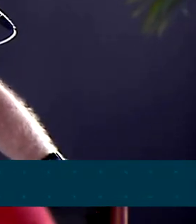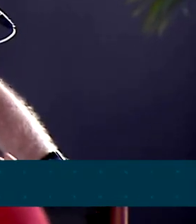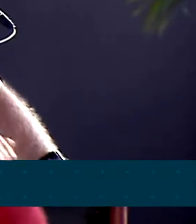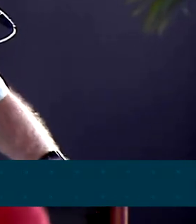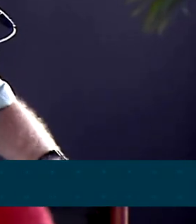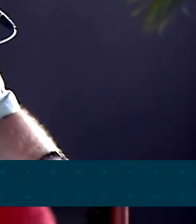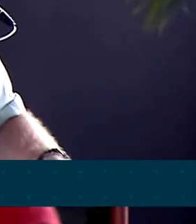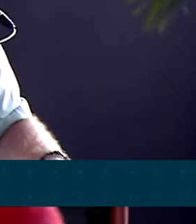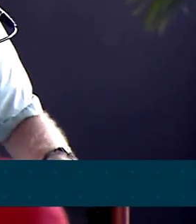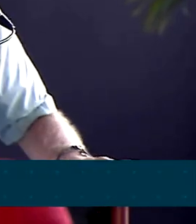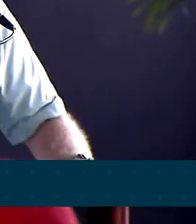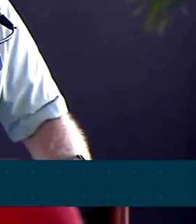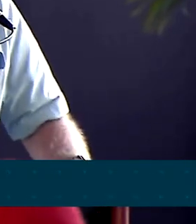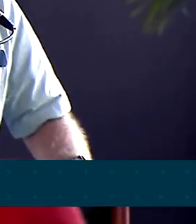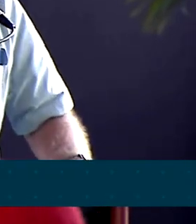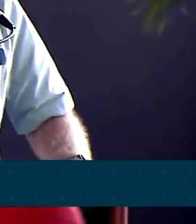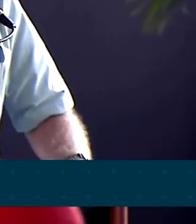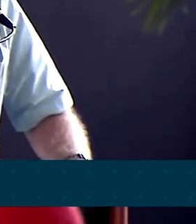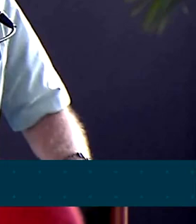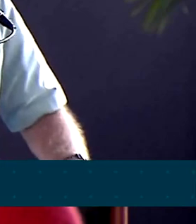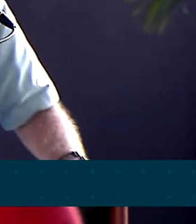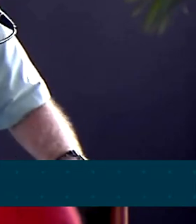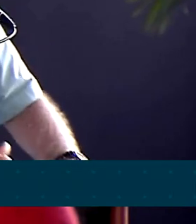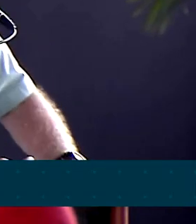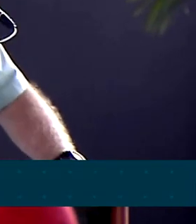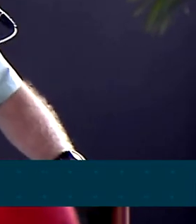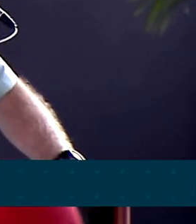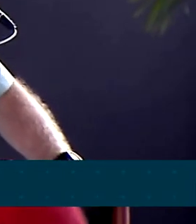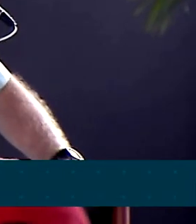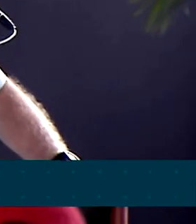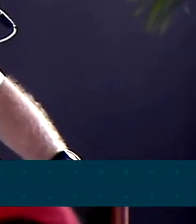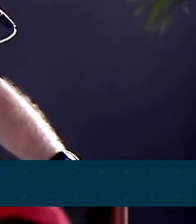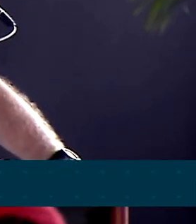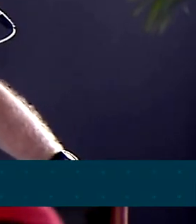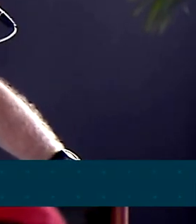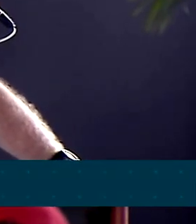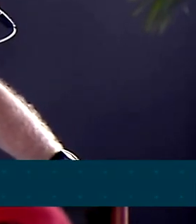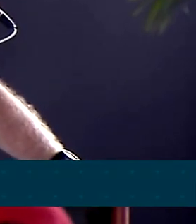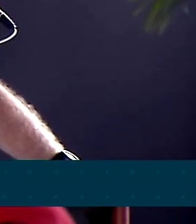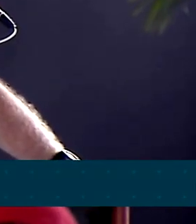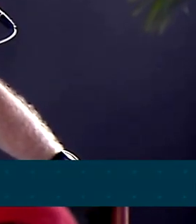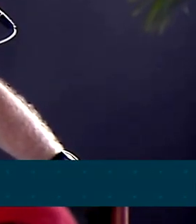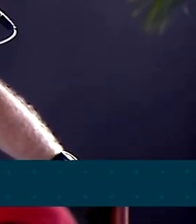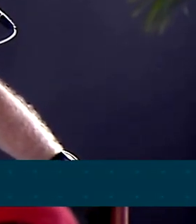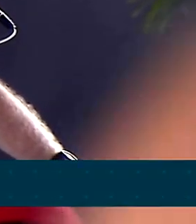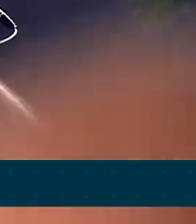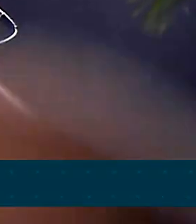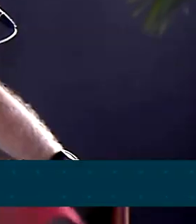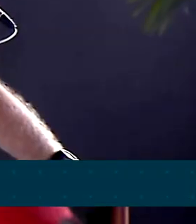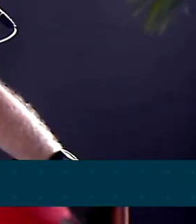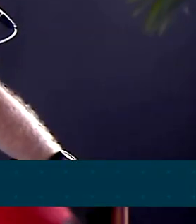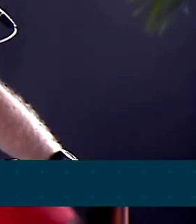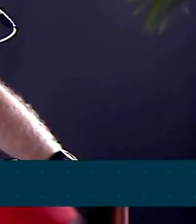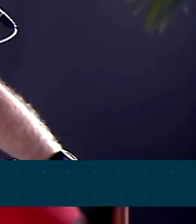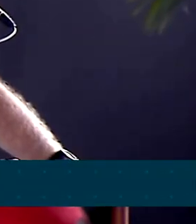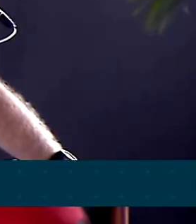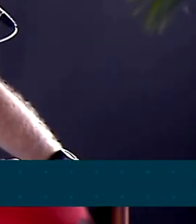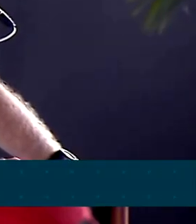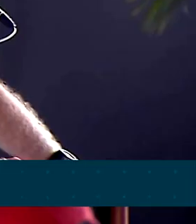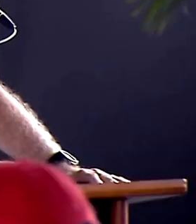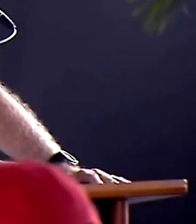naquilo que nós fazemos. Assim sendo, não podemos esperar outra coisa,